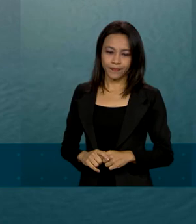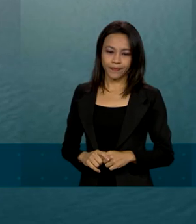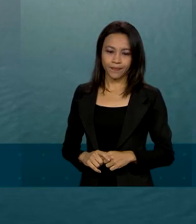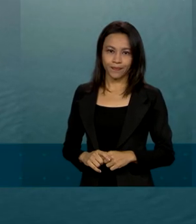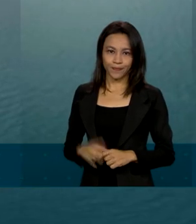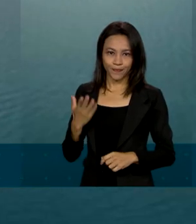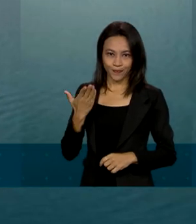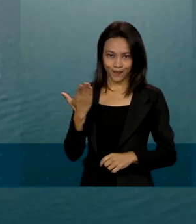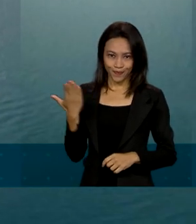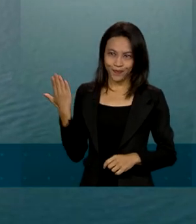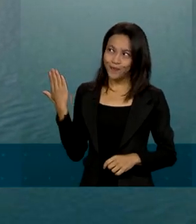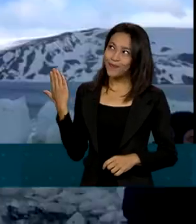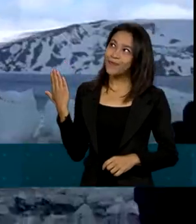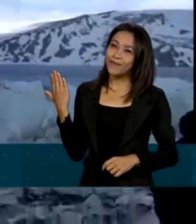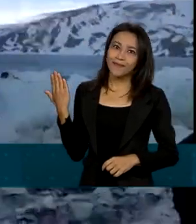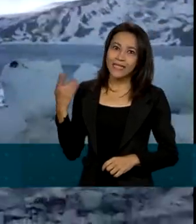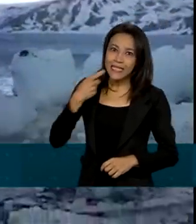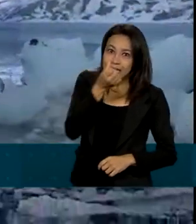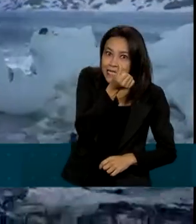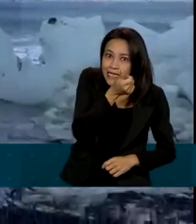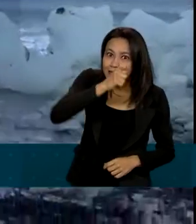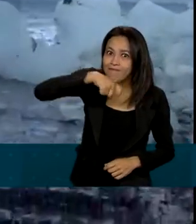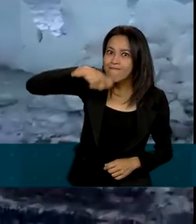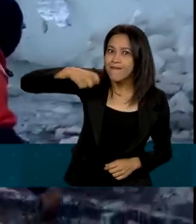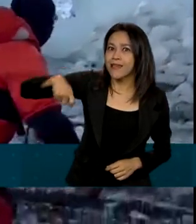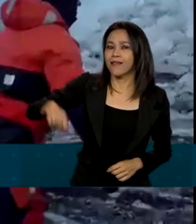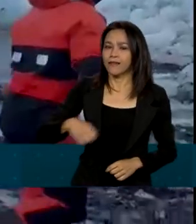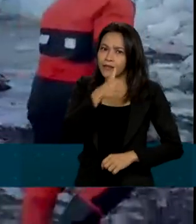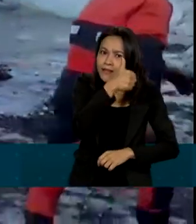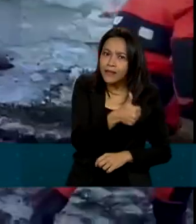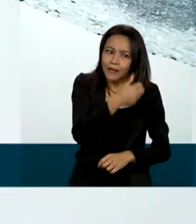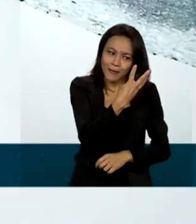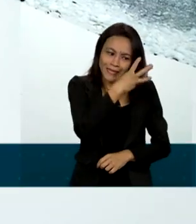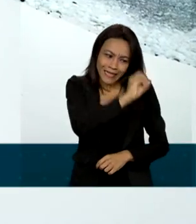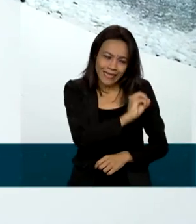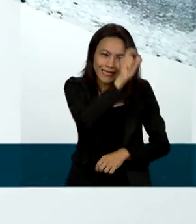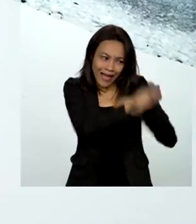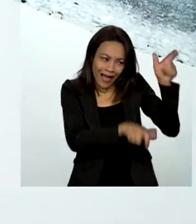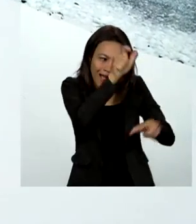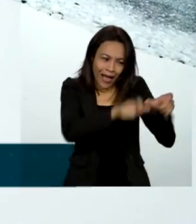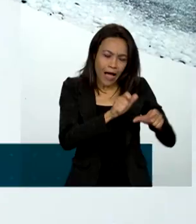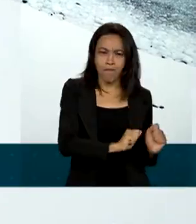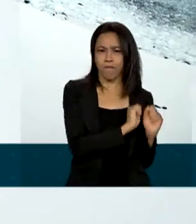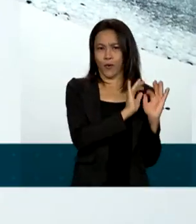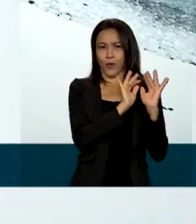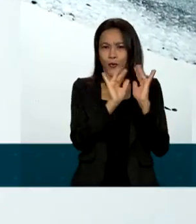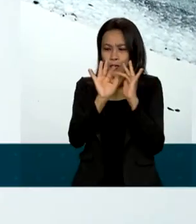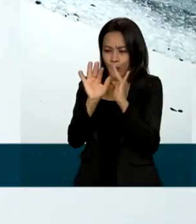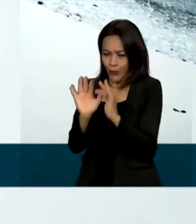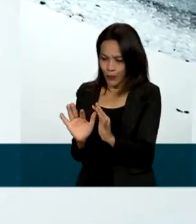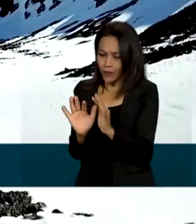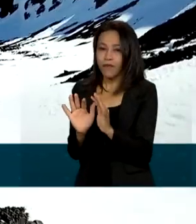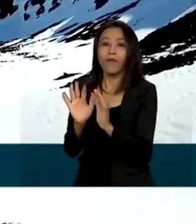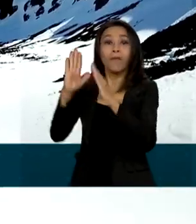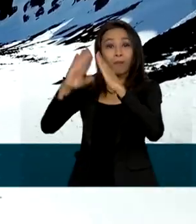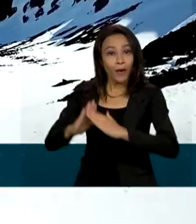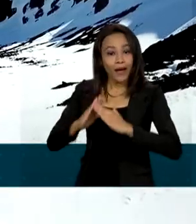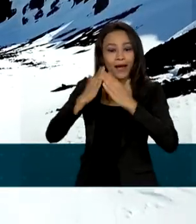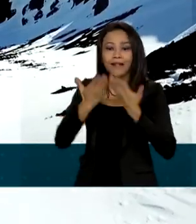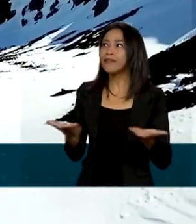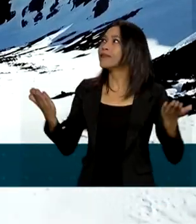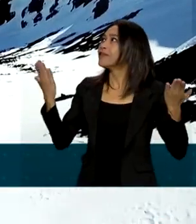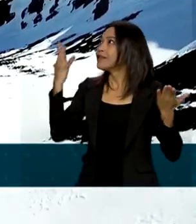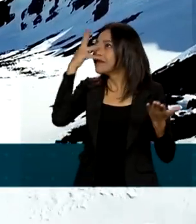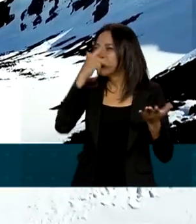Durante seis meses, 130 pesquisadores brasileiros vão morar nesse continente frio, lindo,